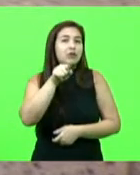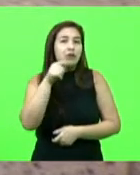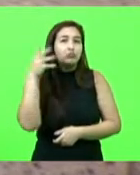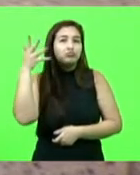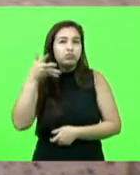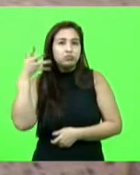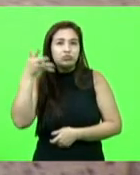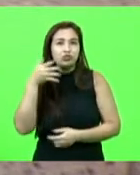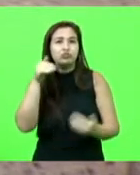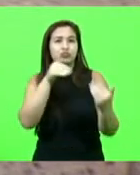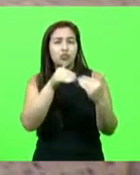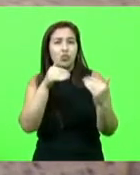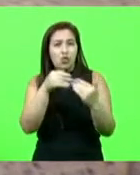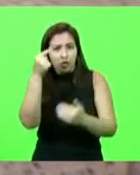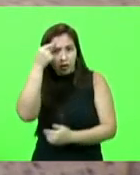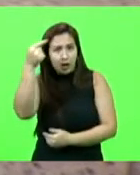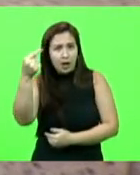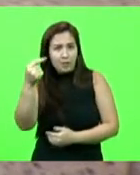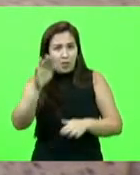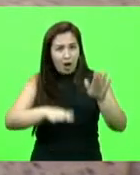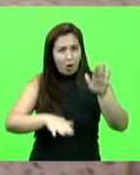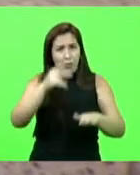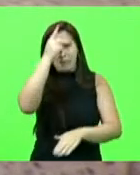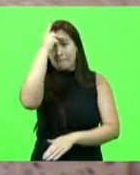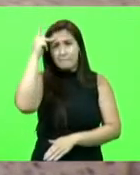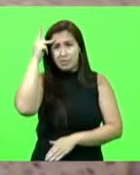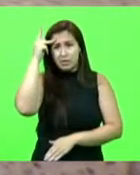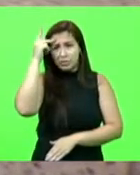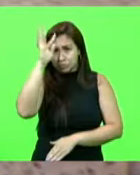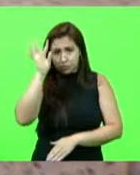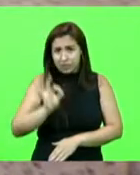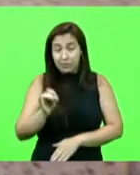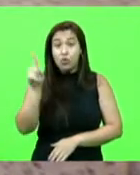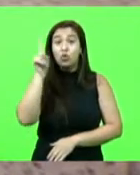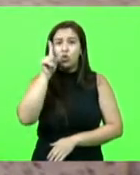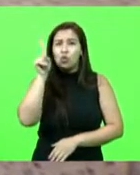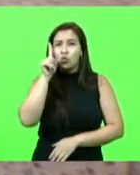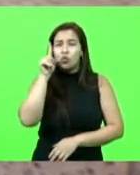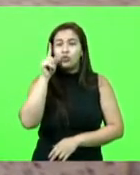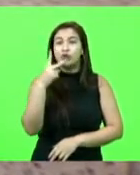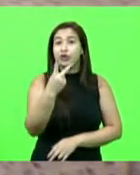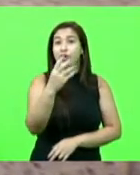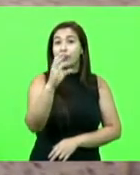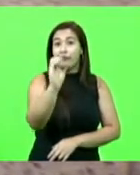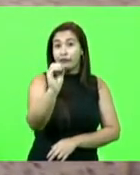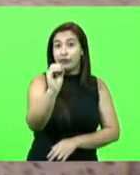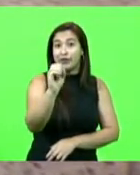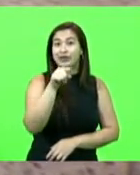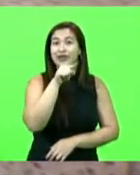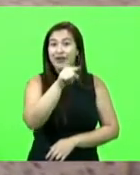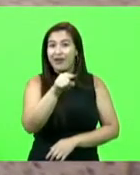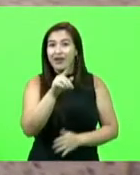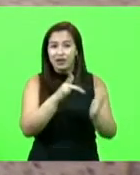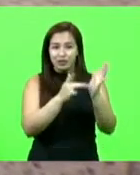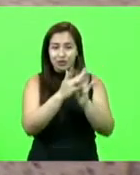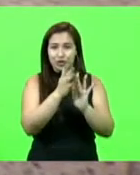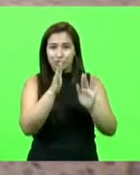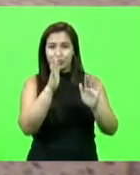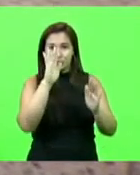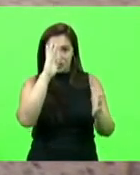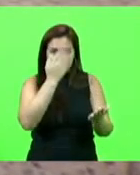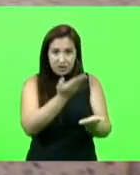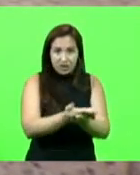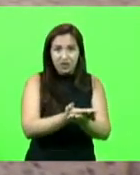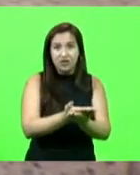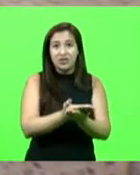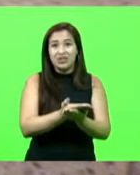e muita gente não sabe disso, que a cada dia 20 cristãos são martirizados por amor a Cristo em alguma